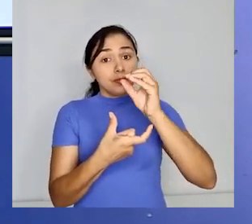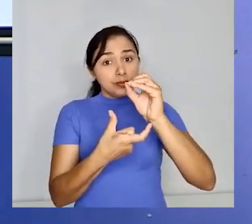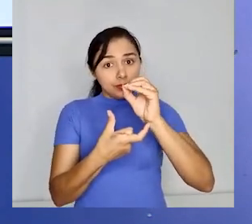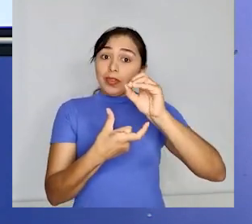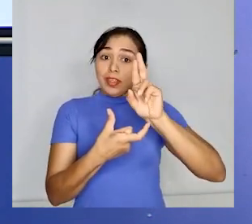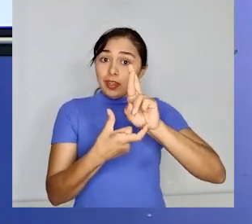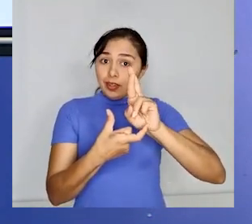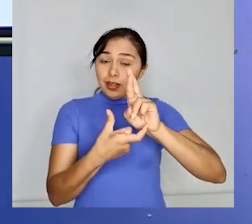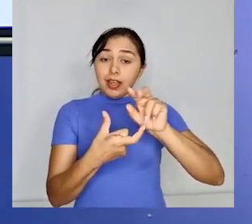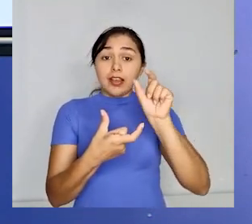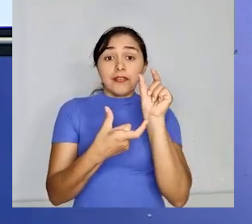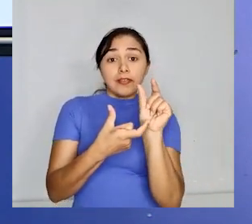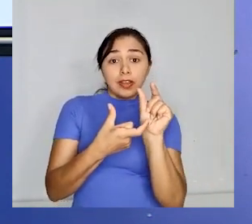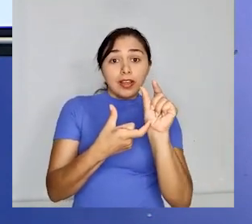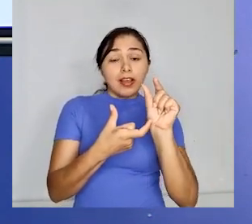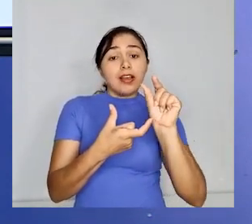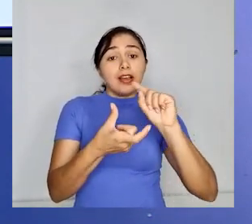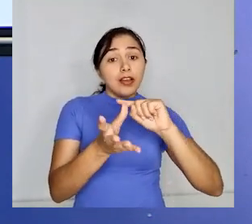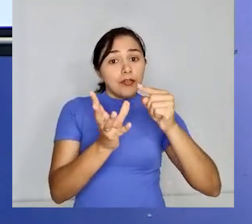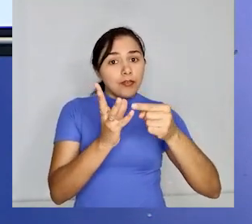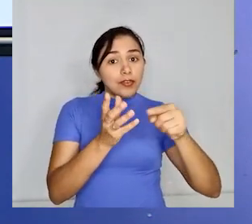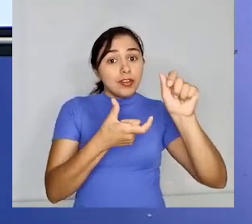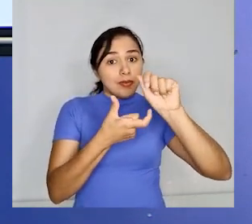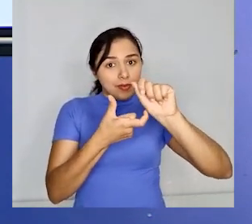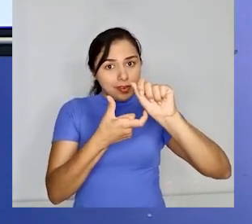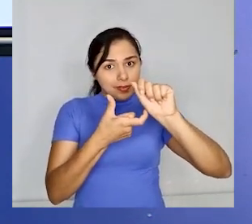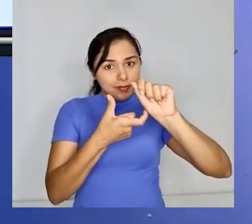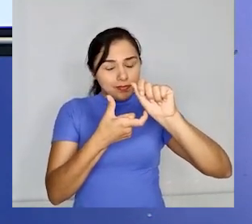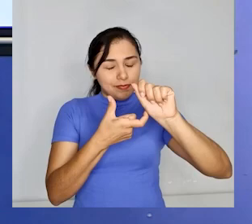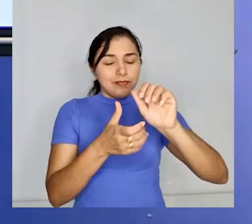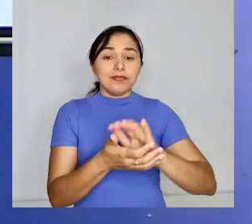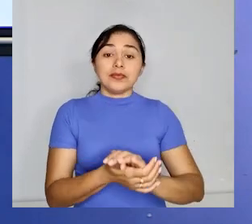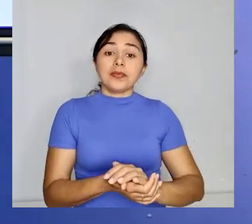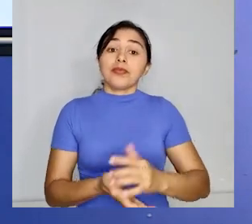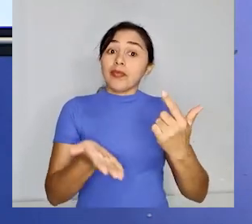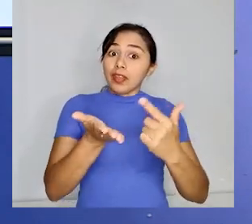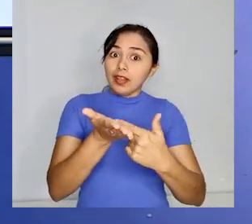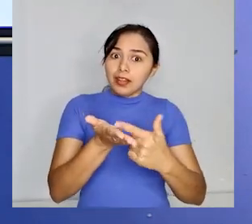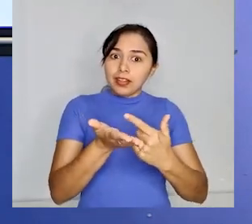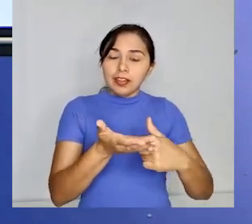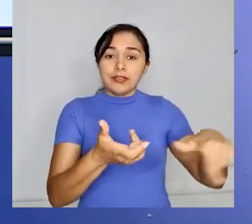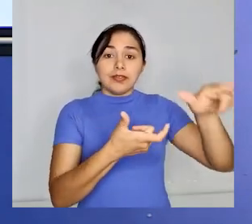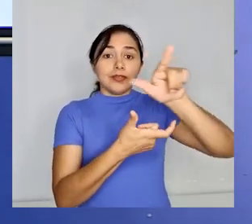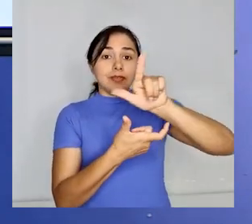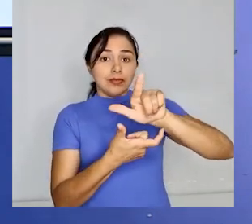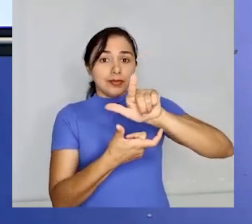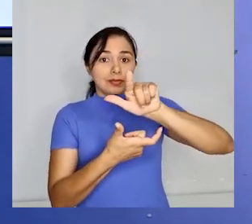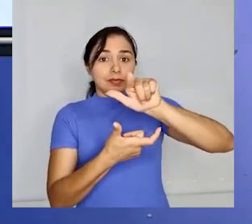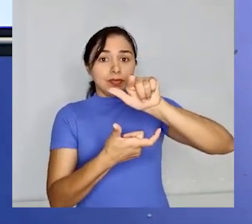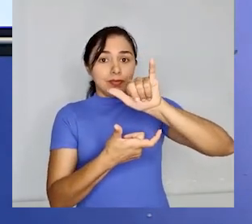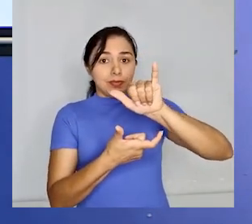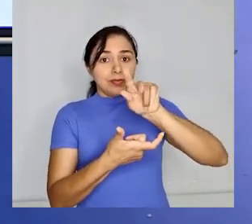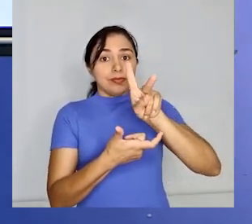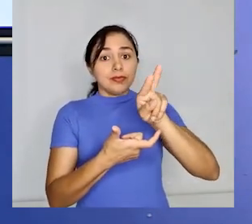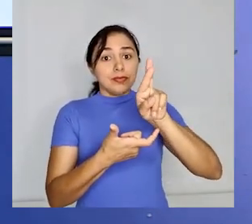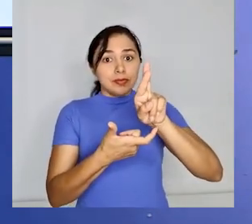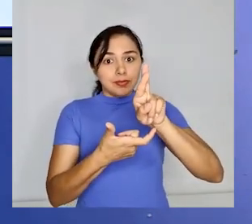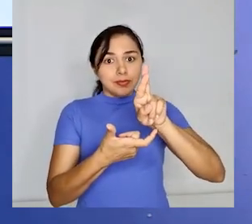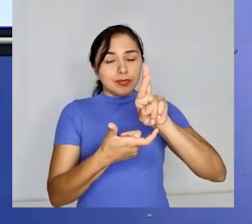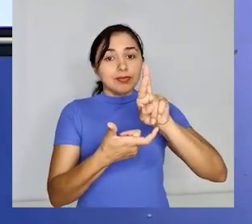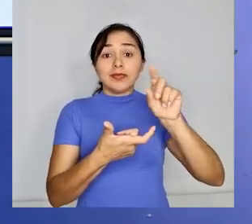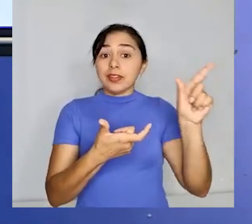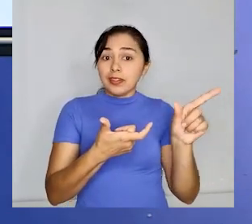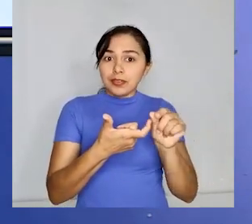E na palavra livro, o tema seria a junção do radical livro mais a vogal temática O.